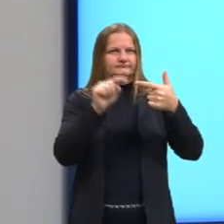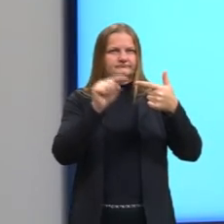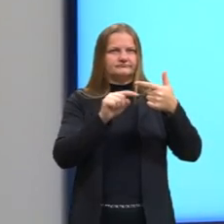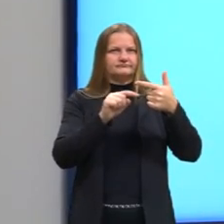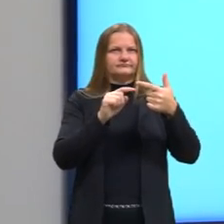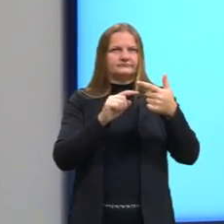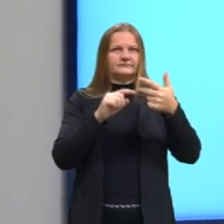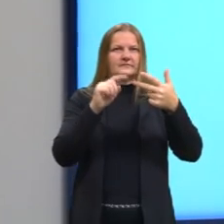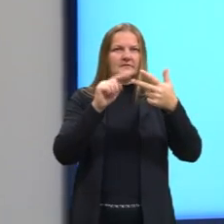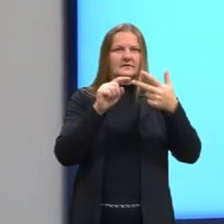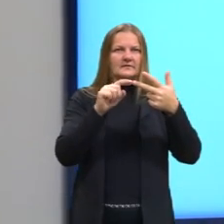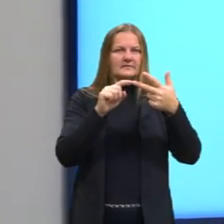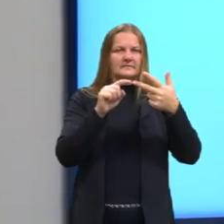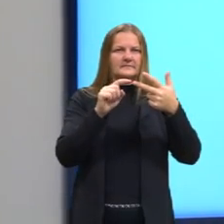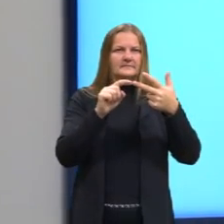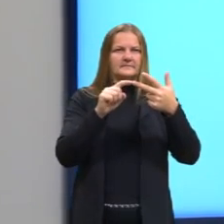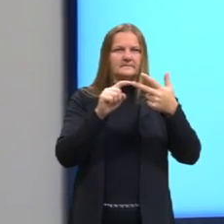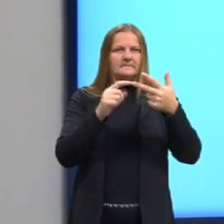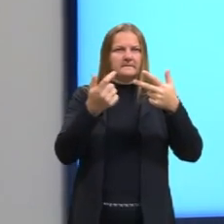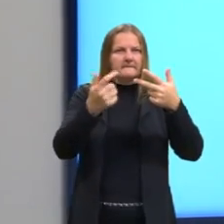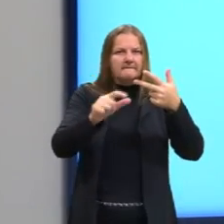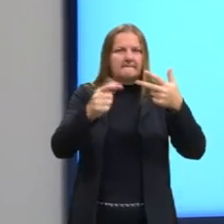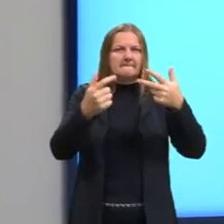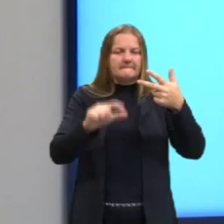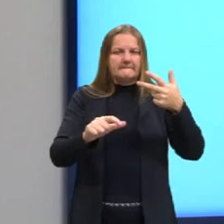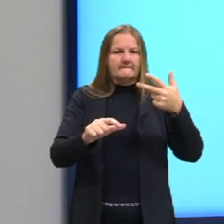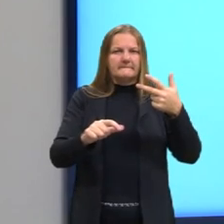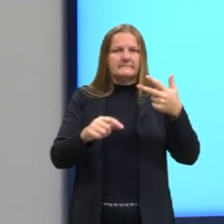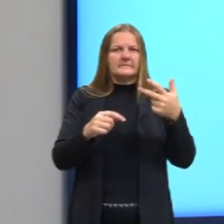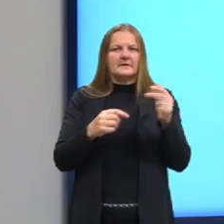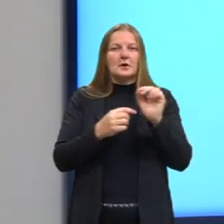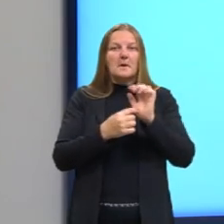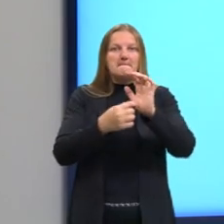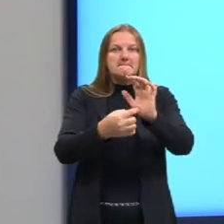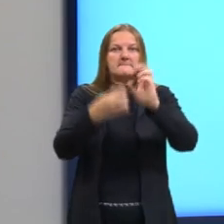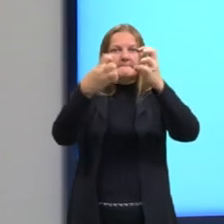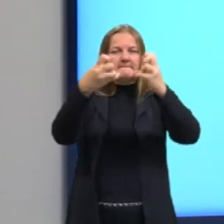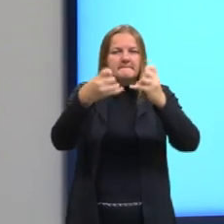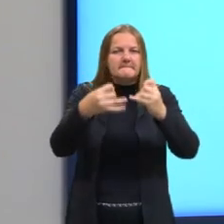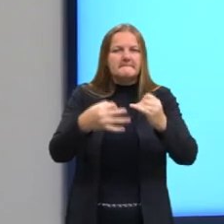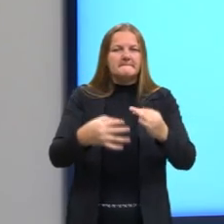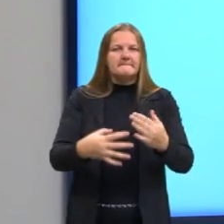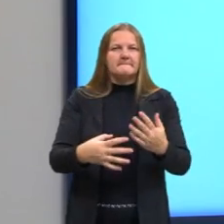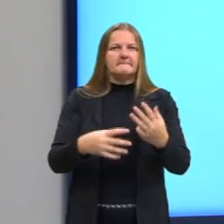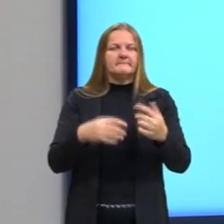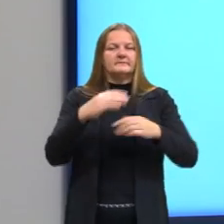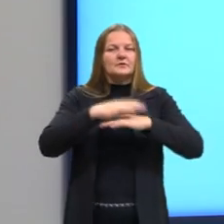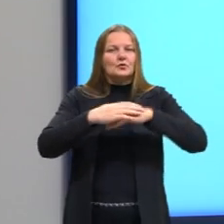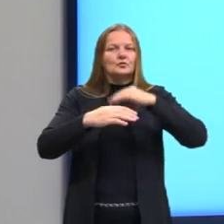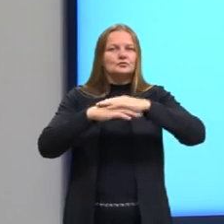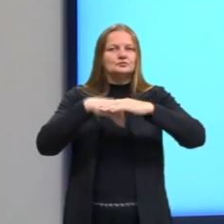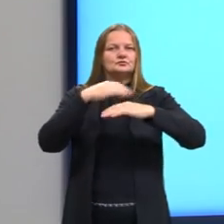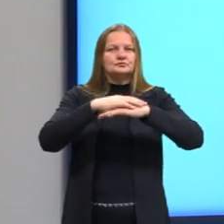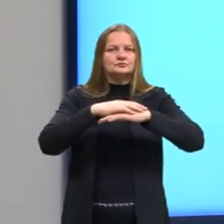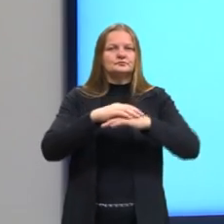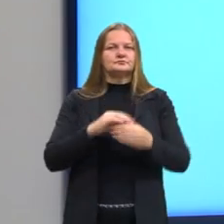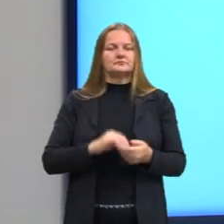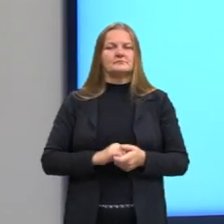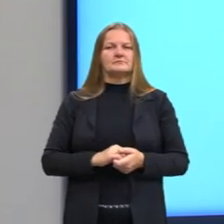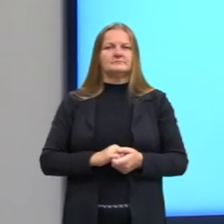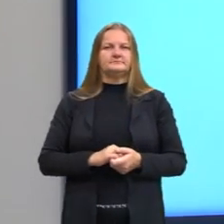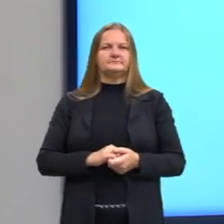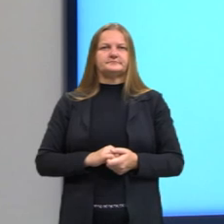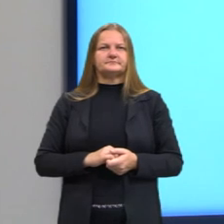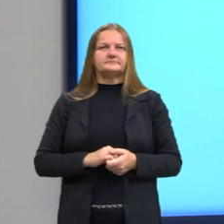Essa figura dois, repeti aqui, e depois repeti a figura três no formato de construção desse fractal, numa sequência